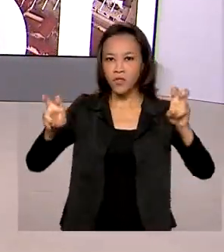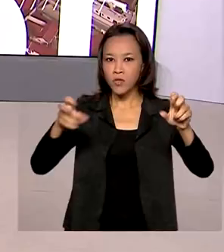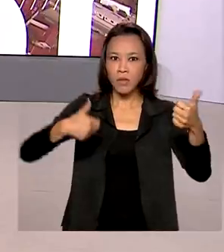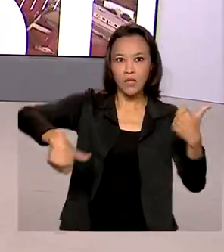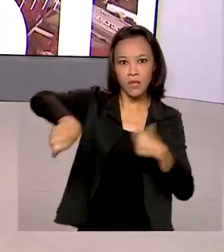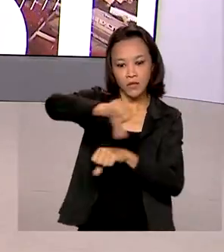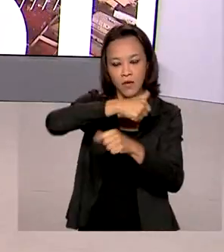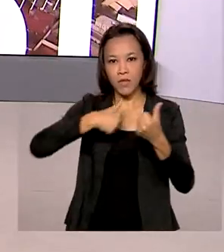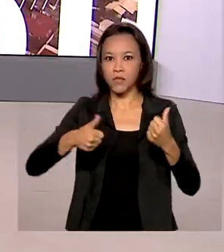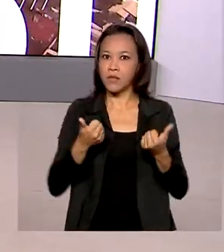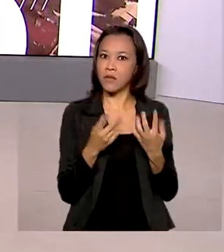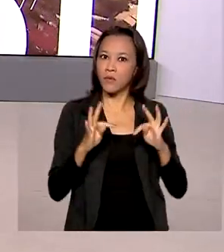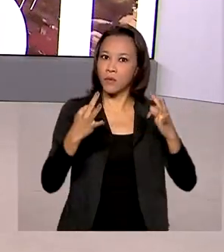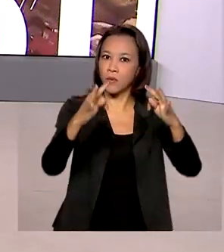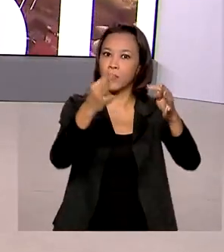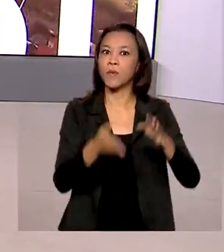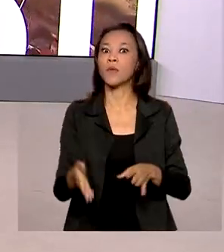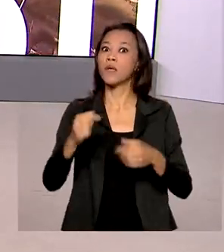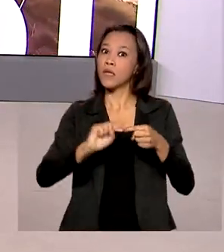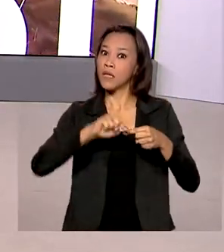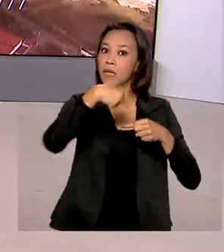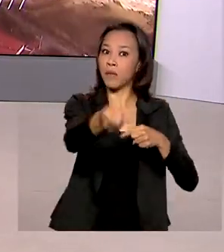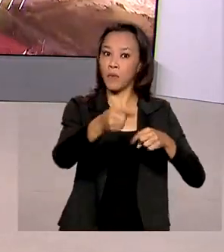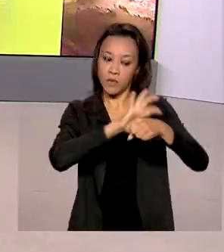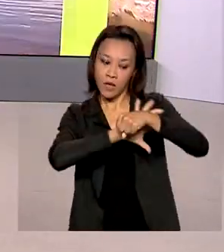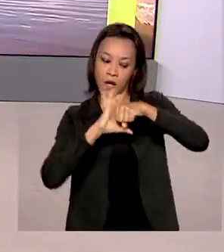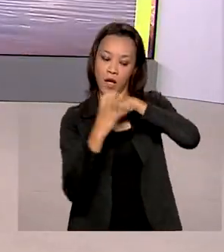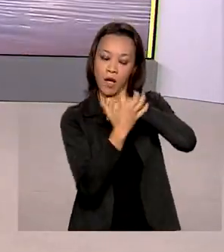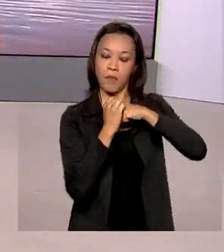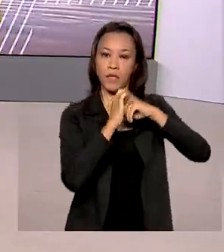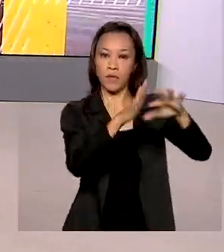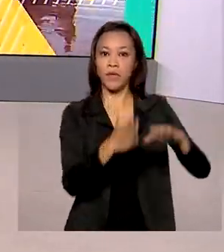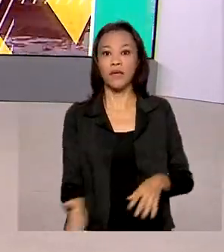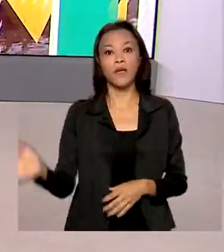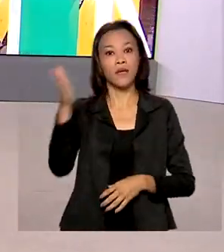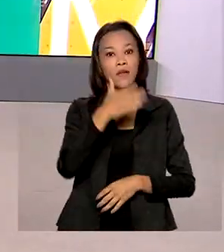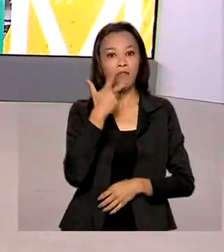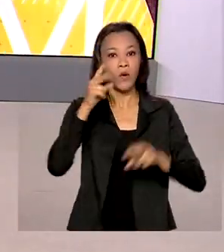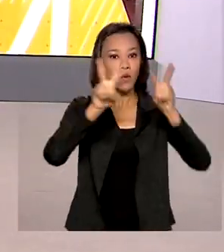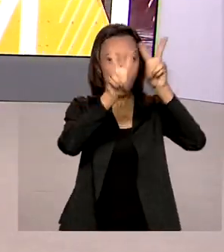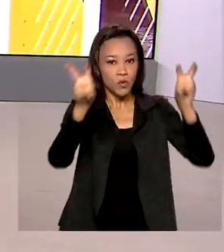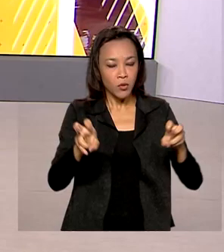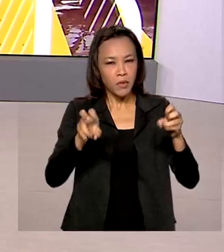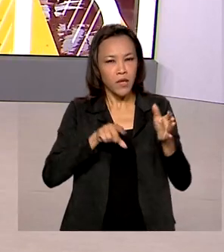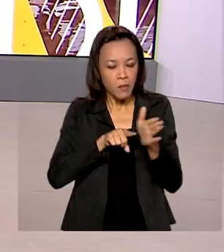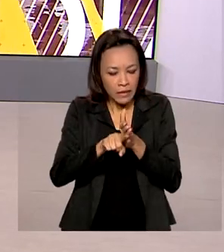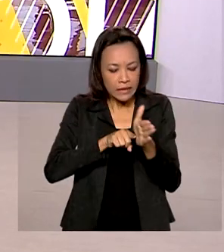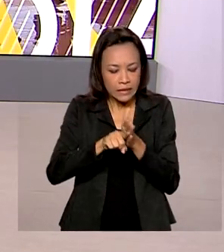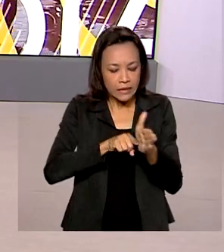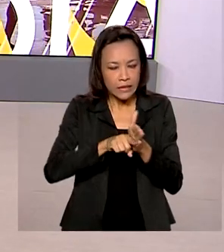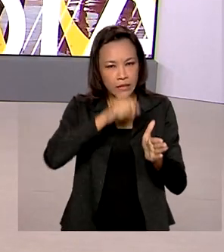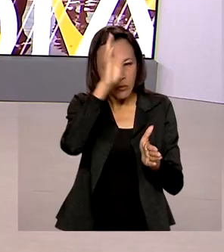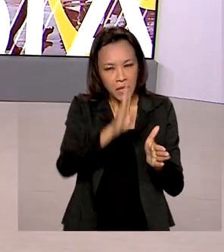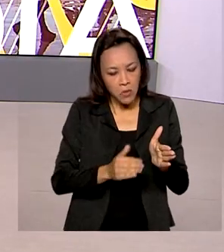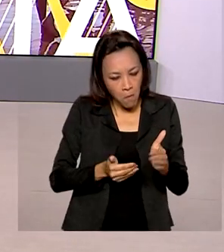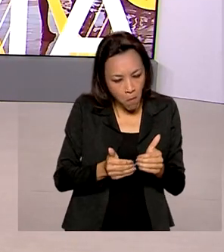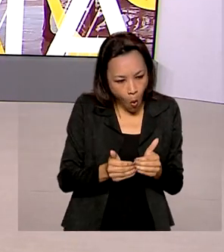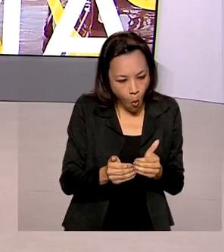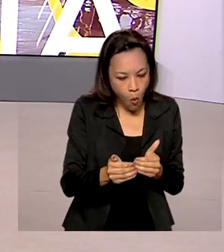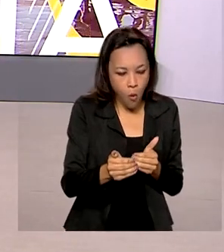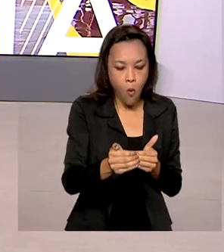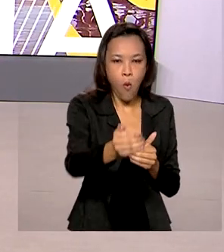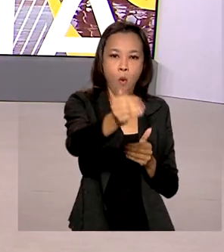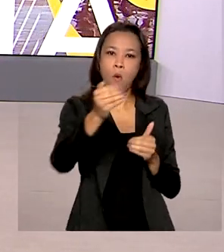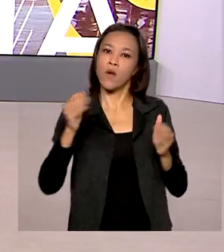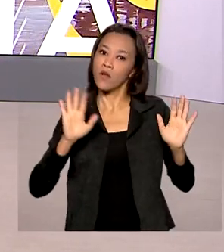e recuperação econômica pós pandemia. Marcos Pontes ainda falou sobre o avanço das pesquisas brasileiras voltadas ao